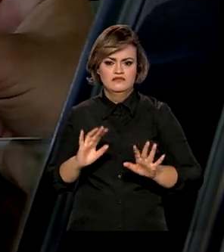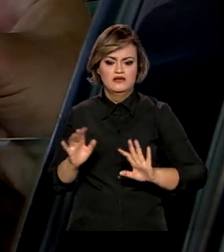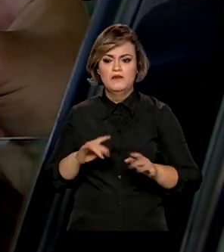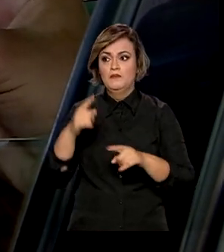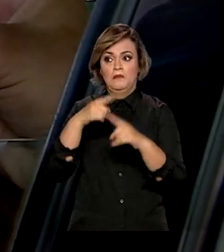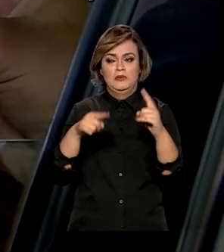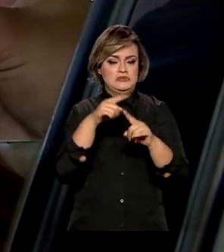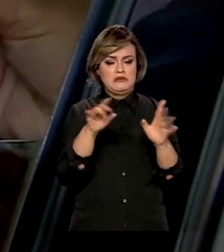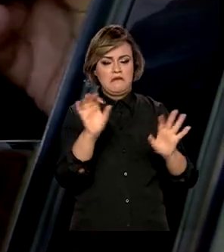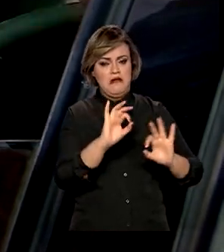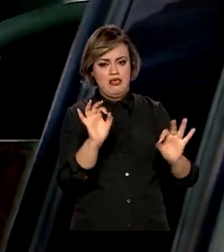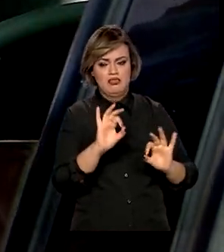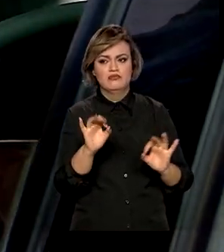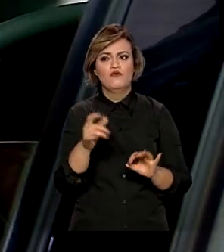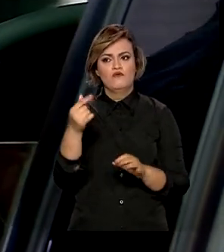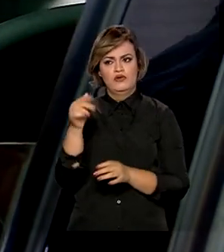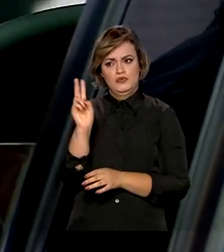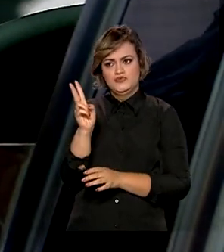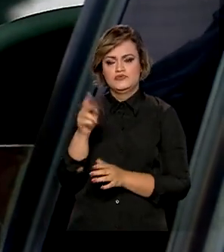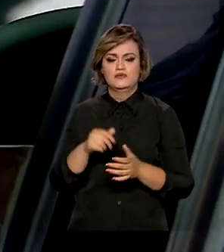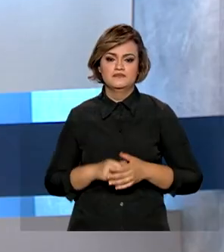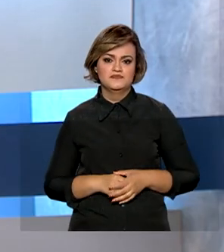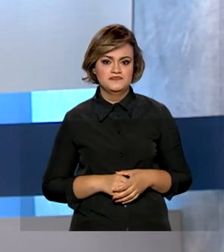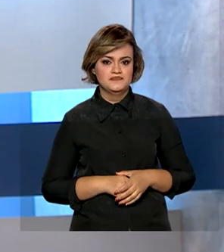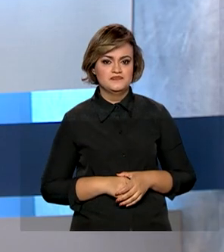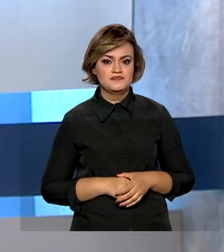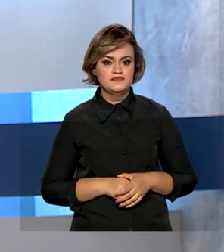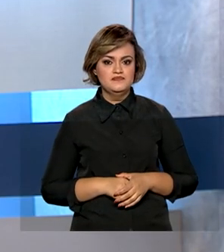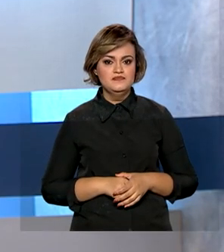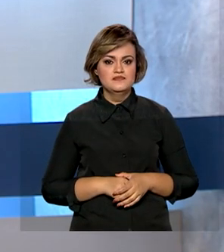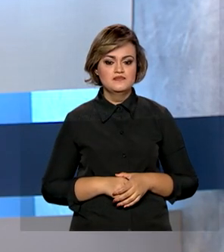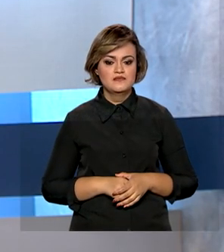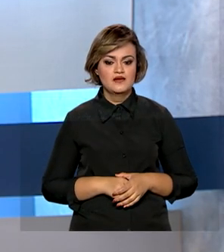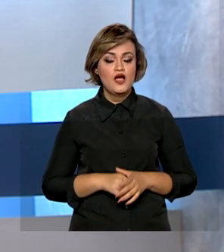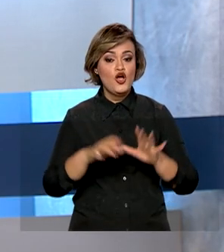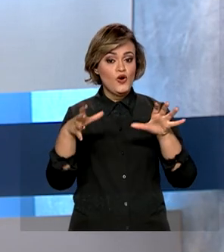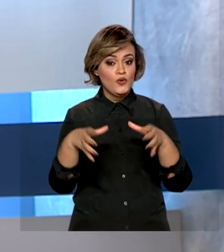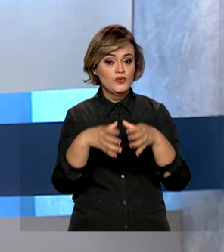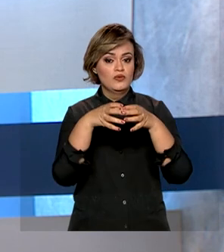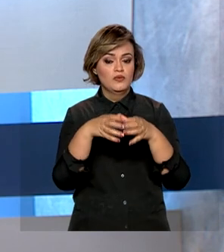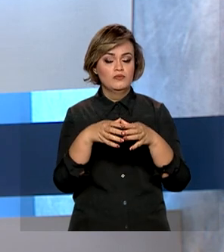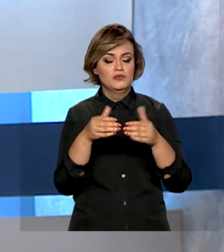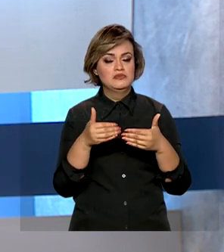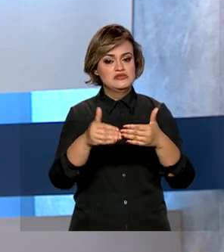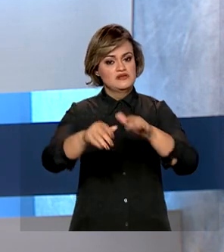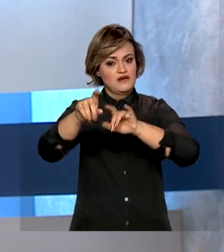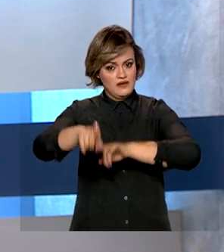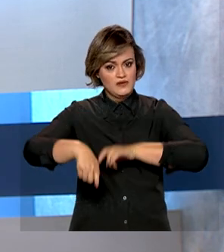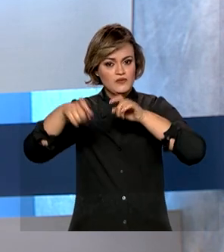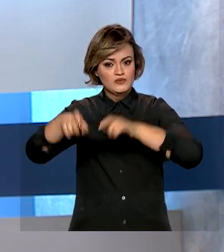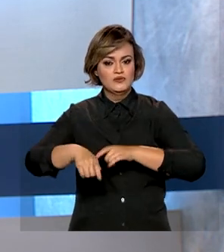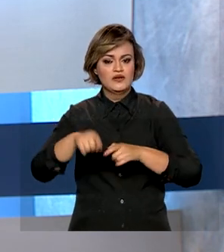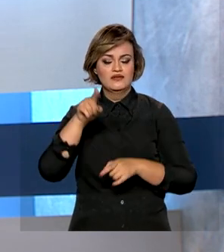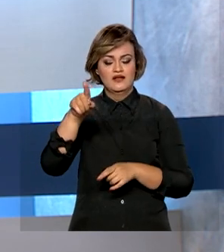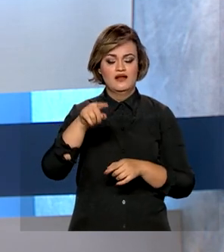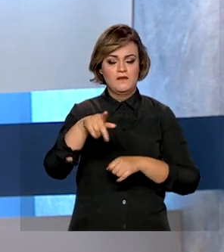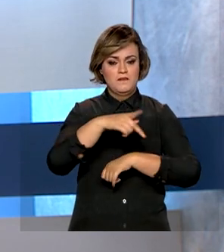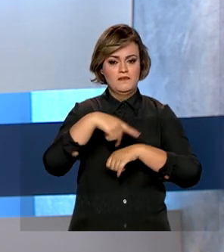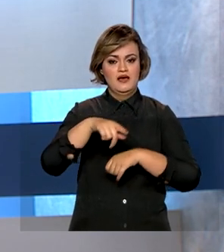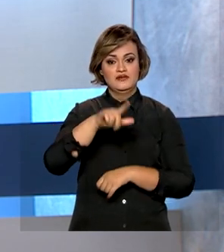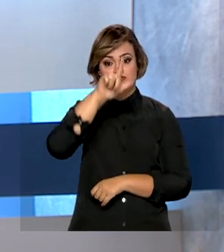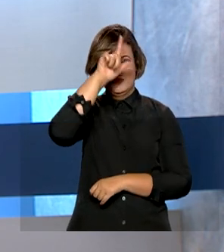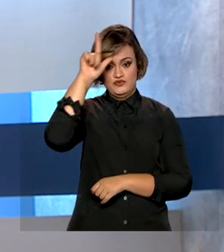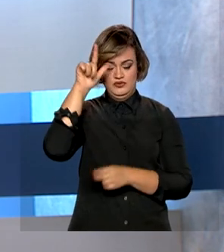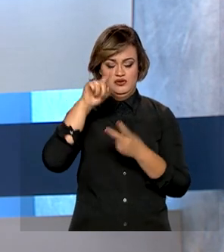restrições aos preços praticados. Uma comitiva do Ministério da Agricultura está em missão na Jordânia,